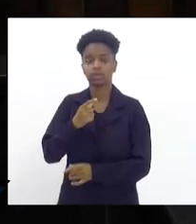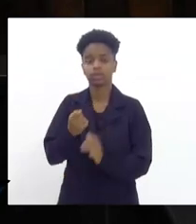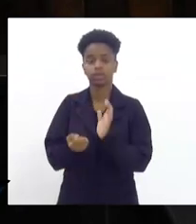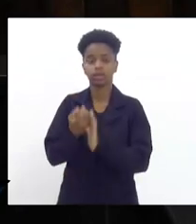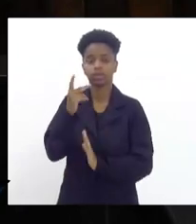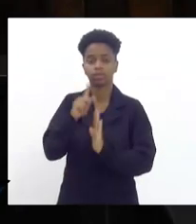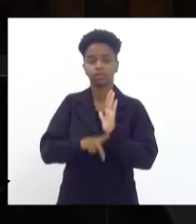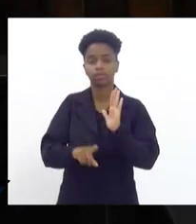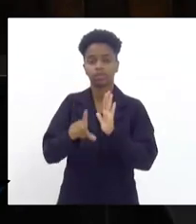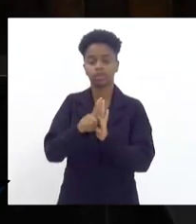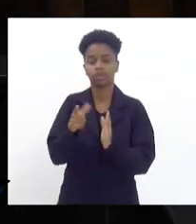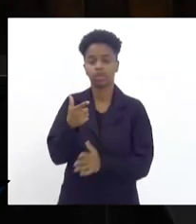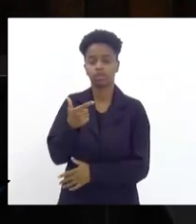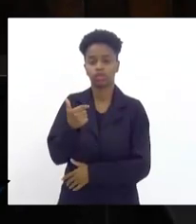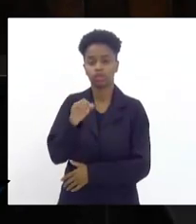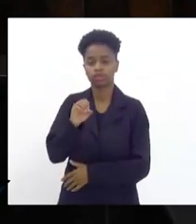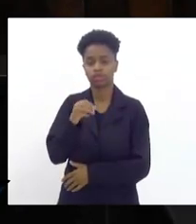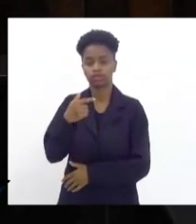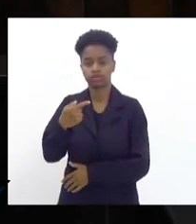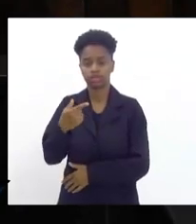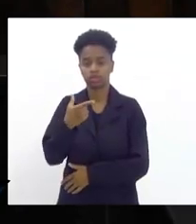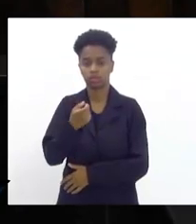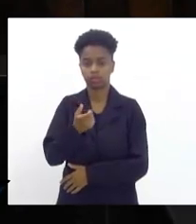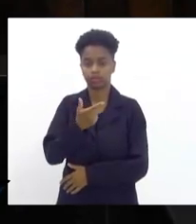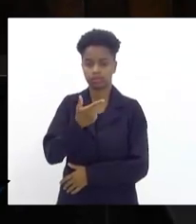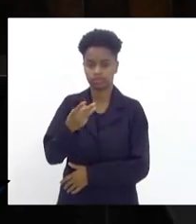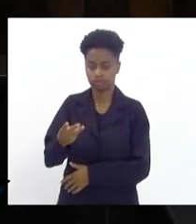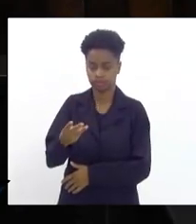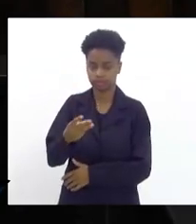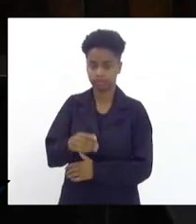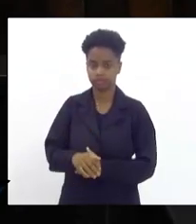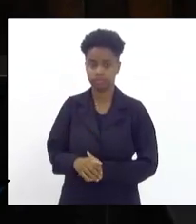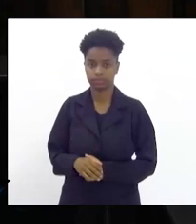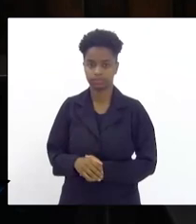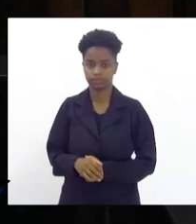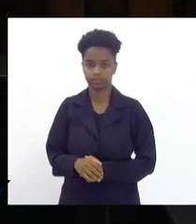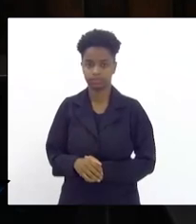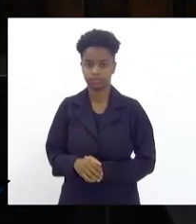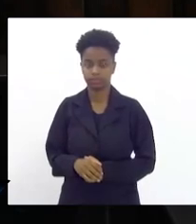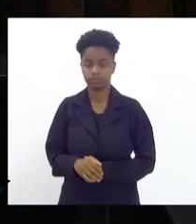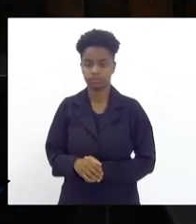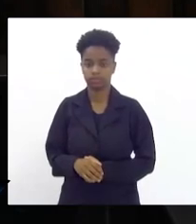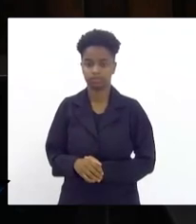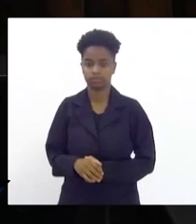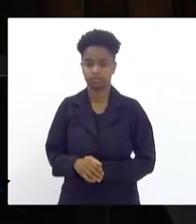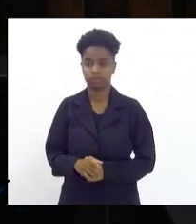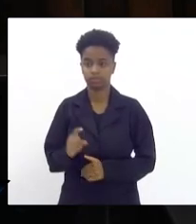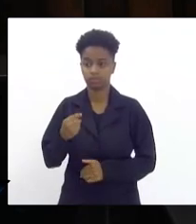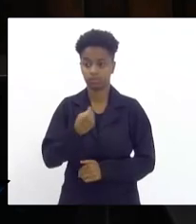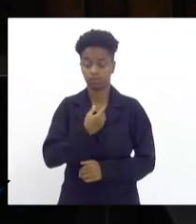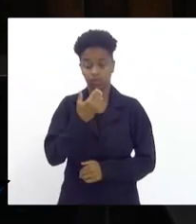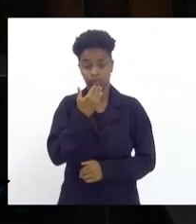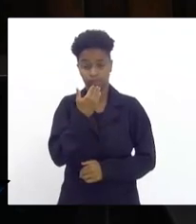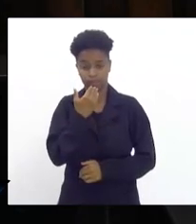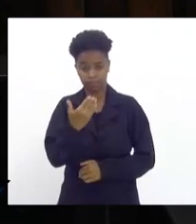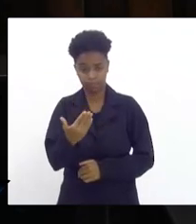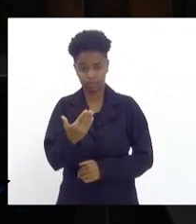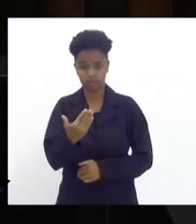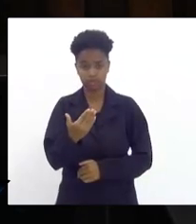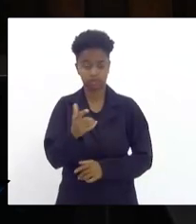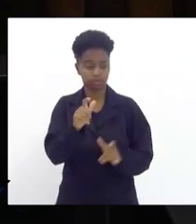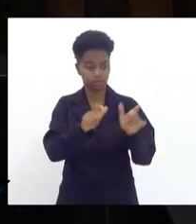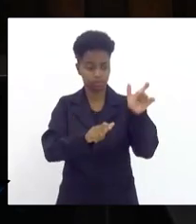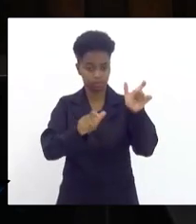lei 1207-2023 onde estamos solicitando que o